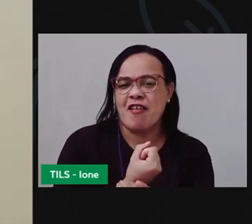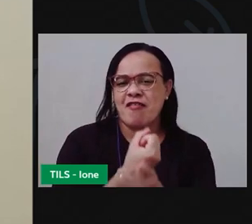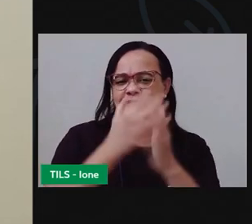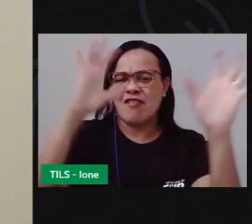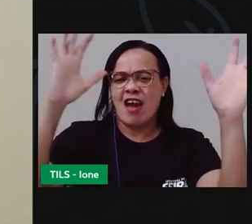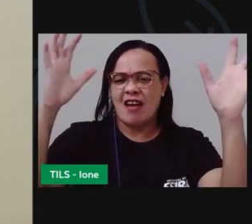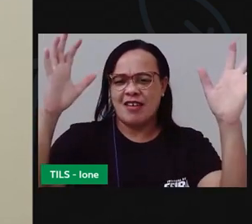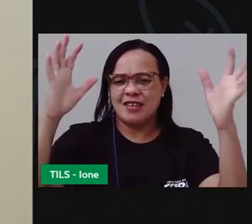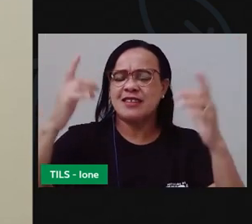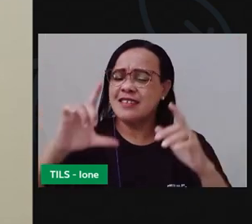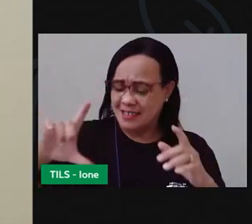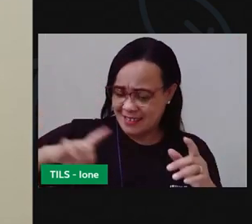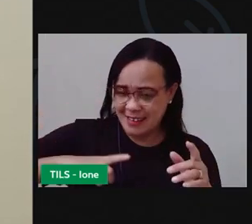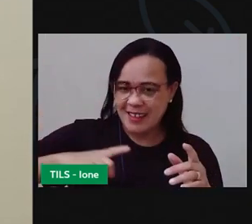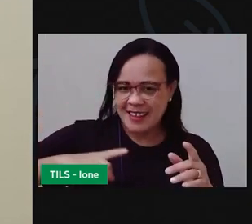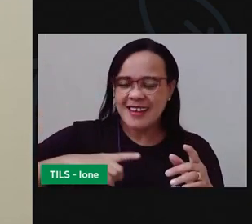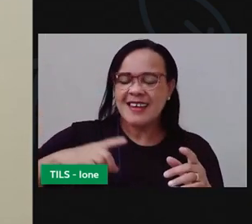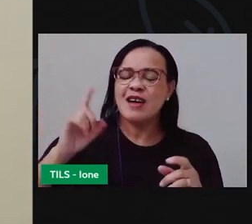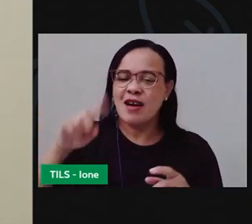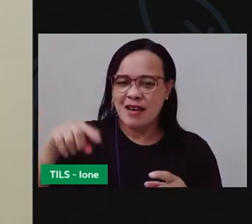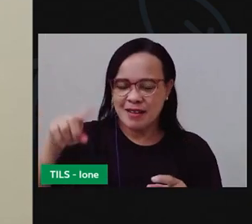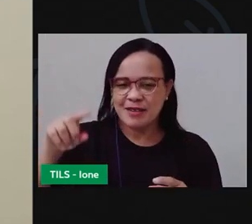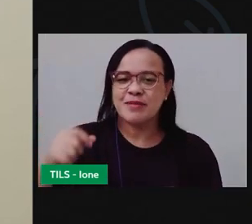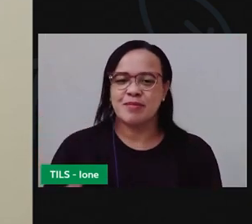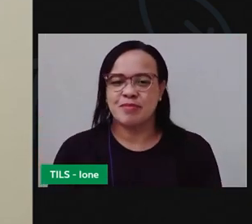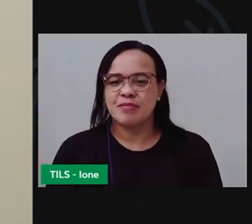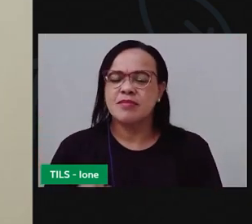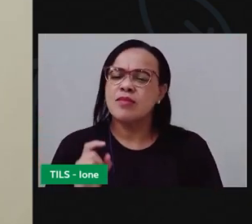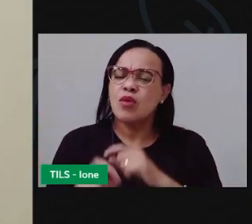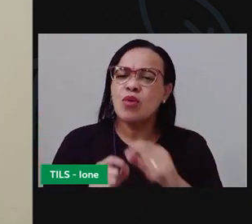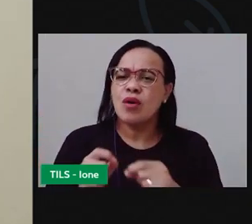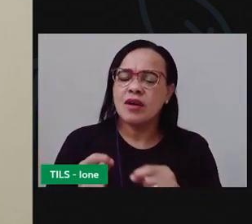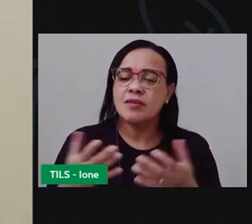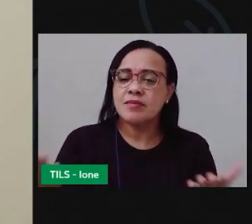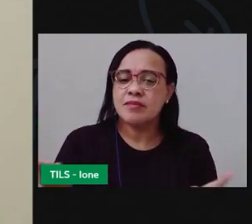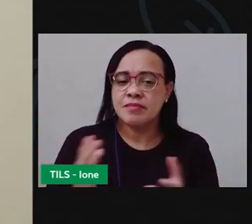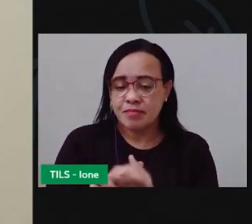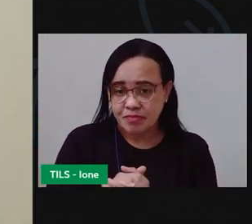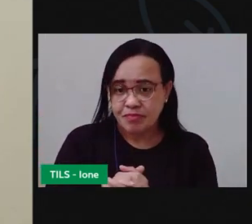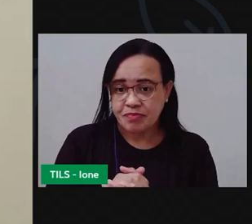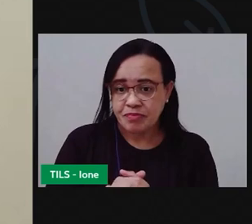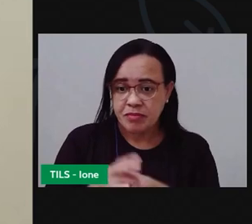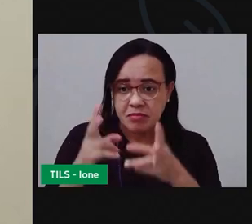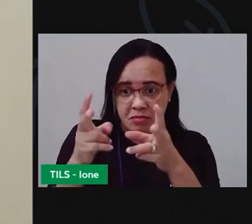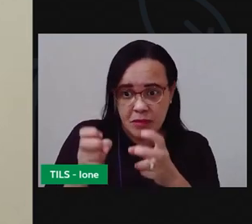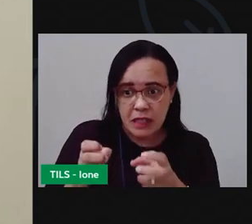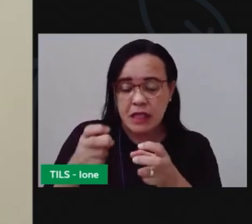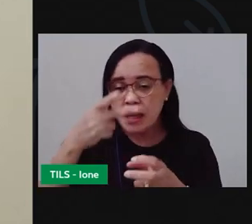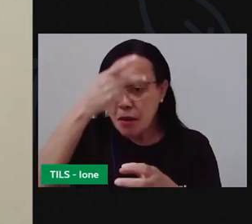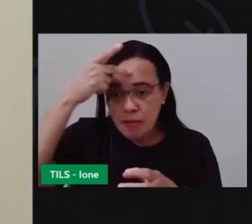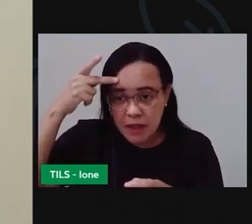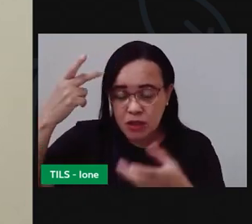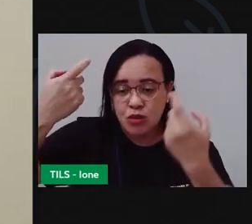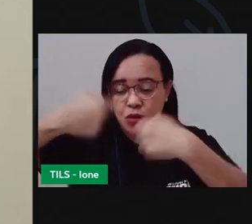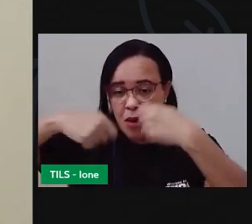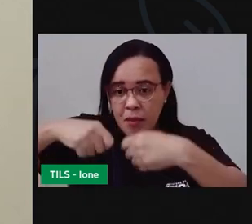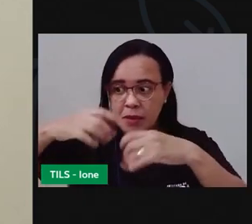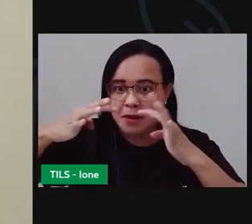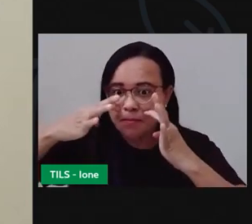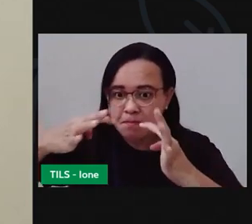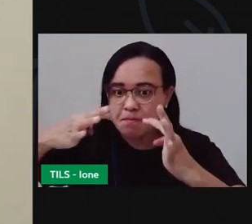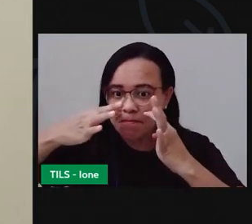chamando a atenção para a necessidade dos cuidados que a gente precisa ter com o meu ambiente, que é a nossa casa. É